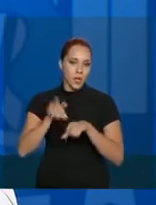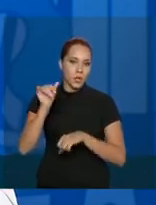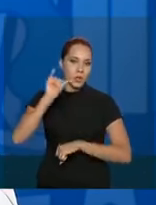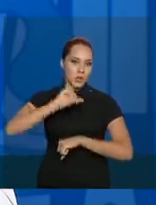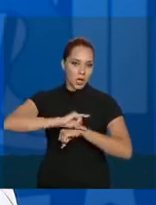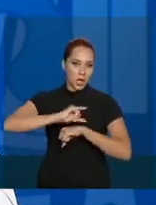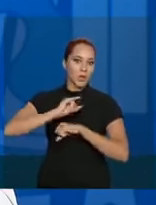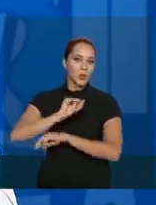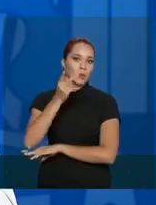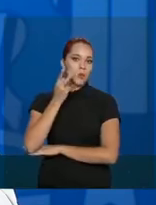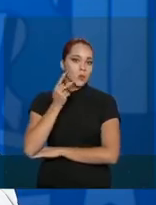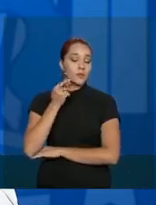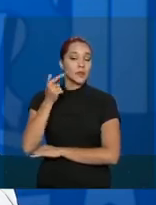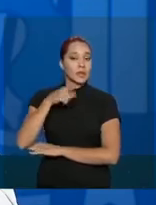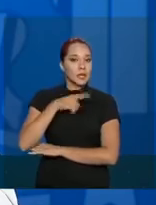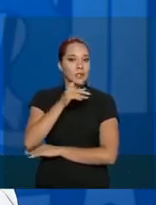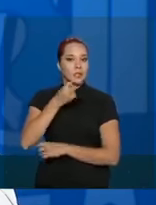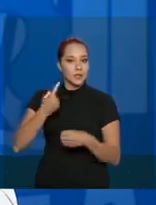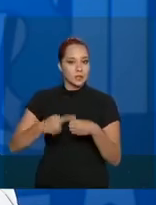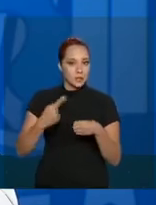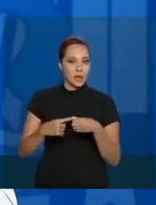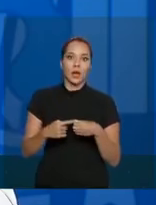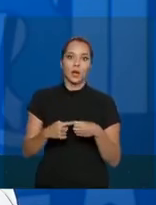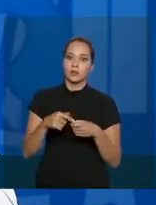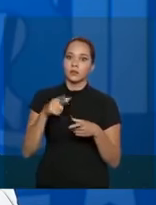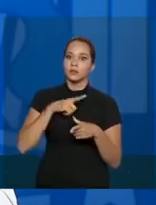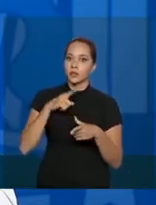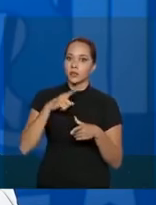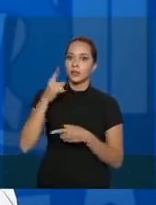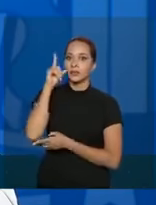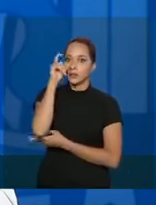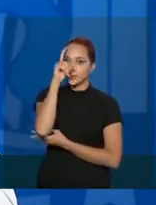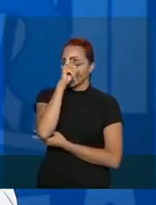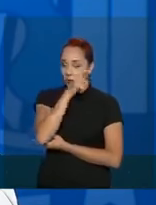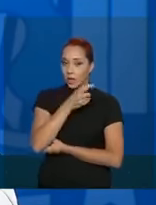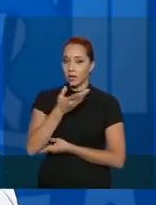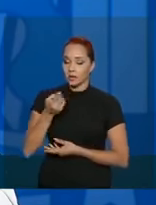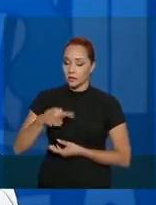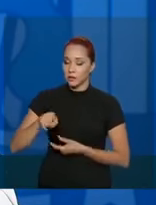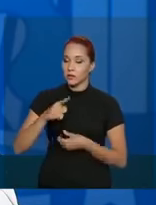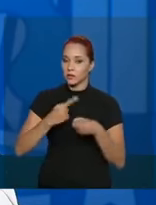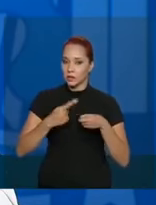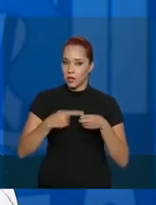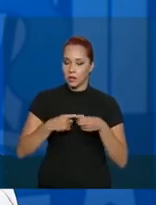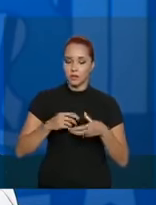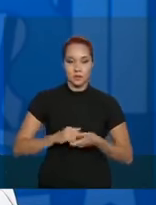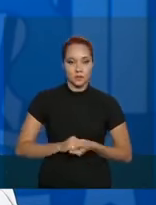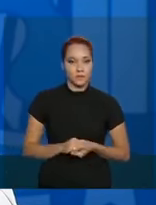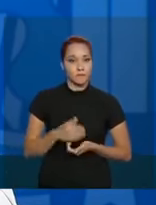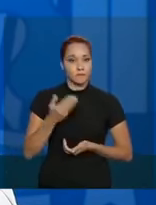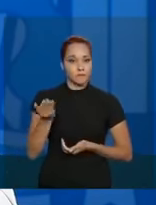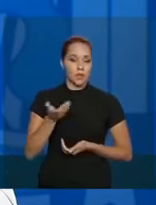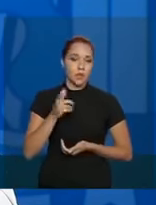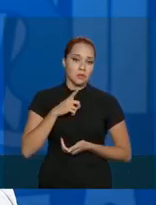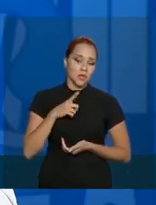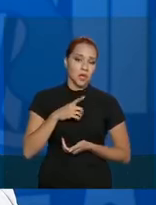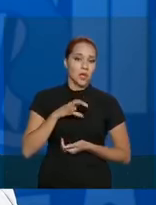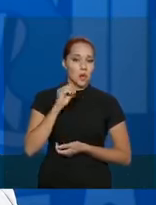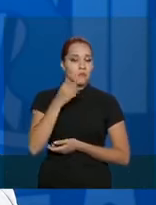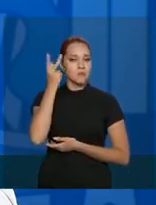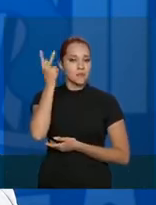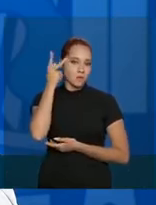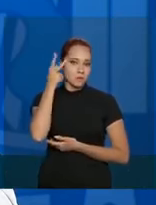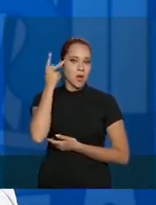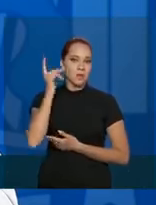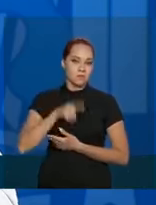E você tem cidades que estão tendo, essas cidades estão tendo muita dificuldade. você tem o São Paulo, que